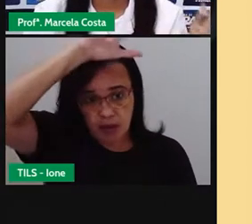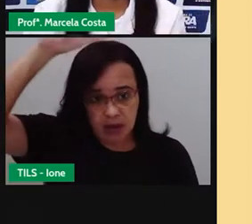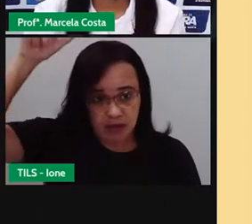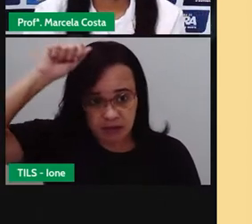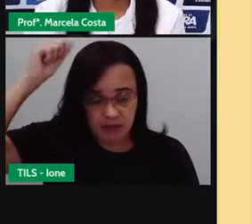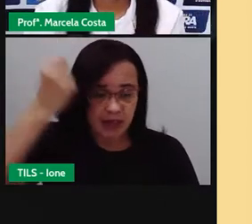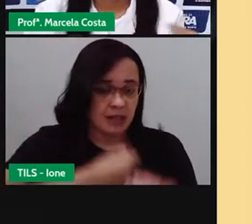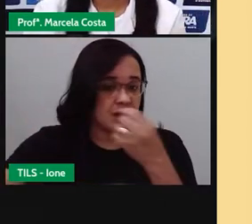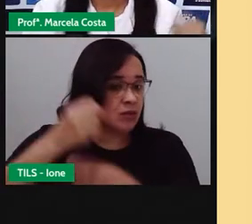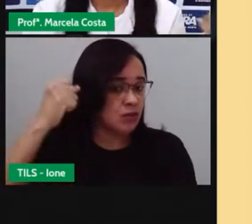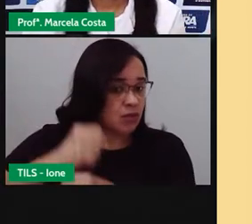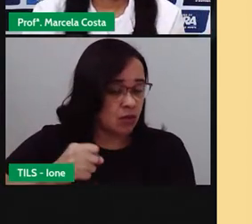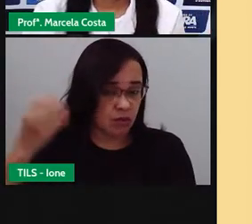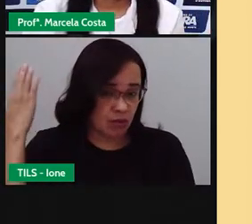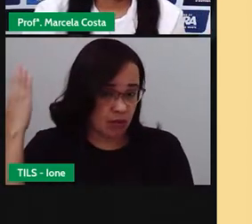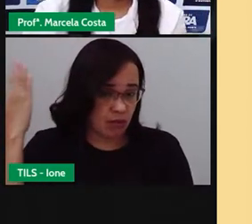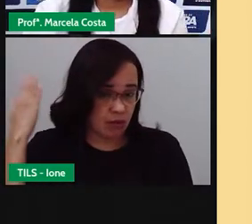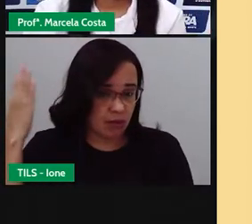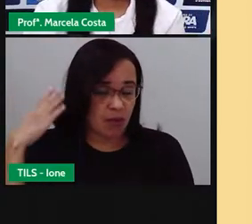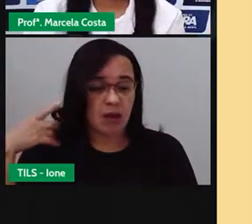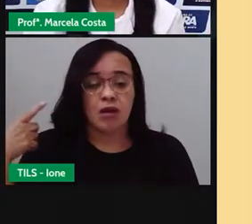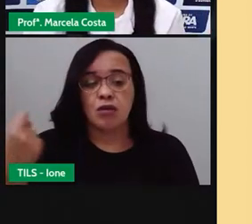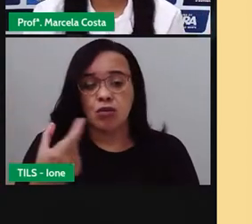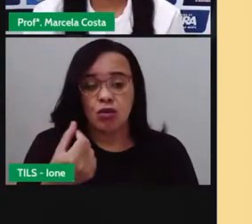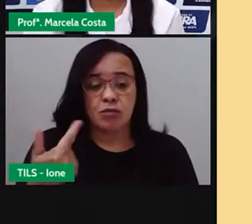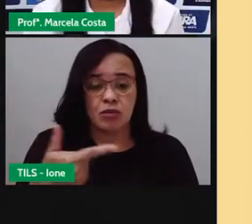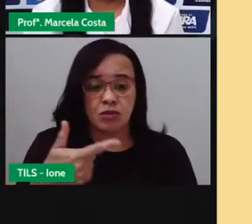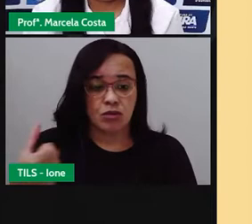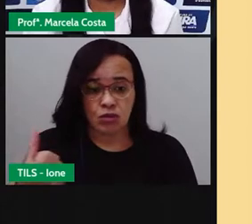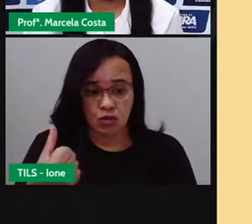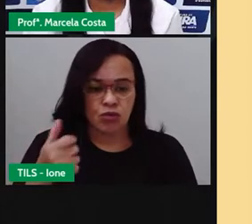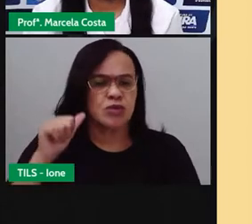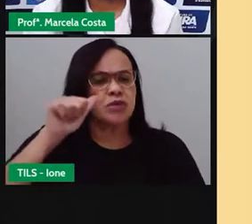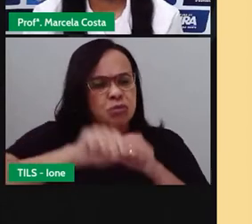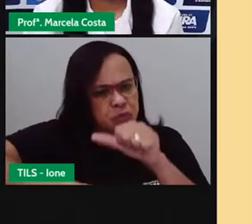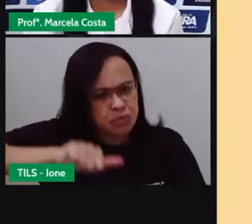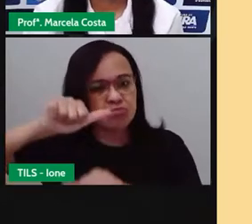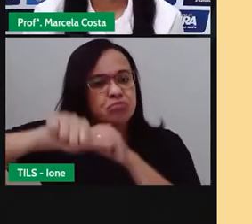lá em 2012, fez algumas melhorias no local.